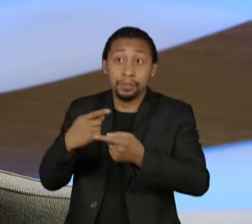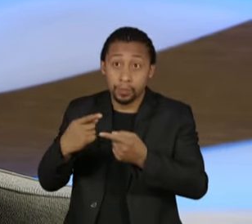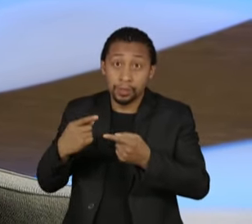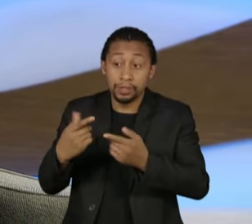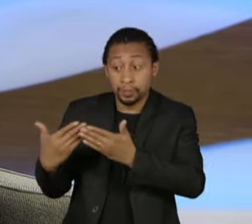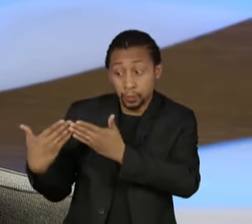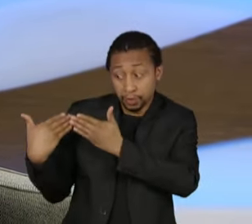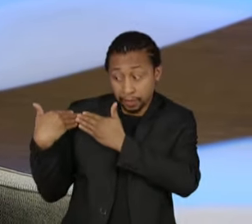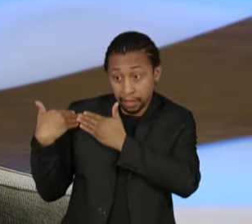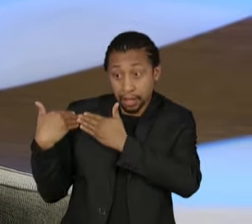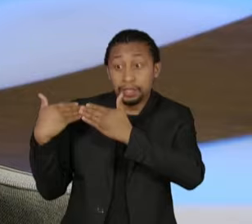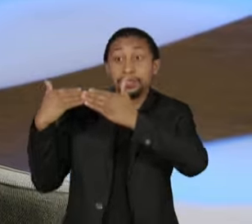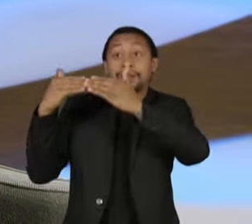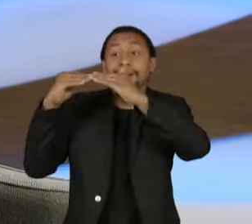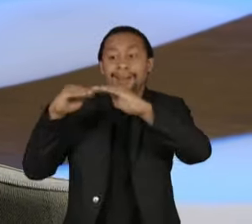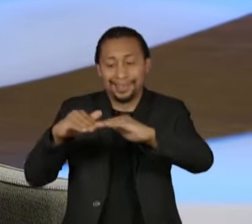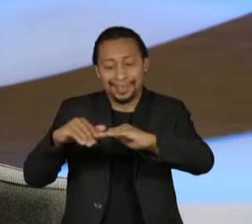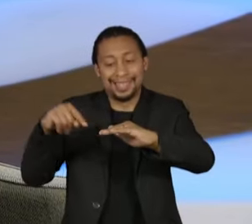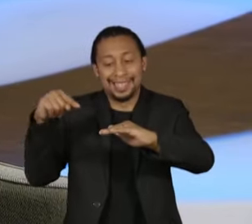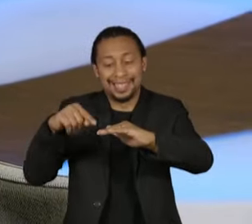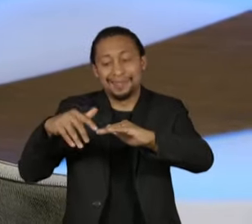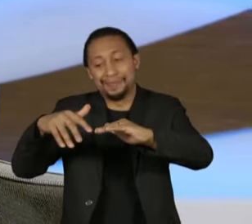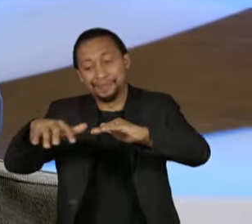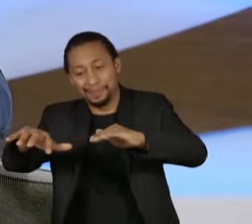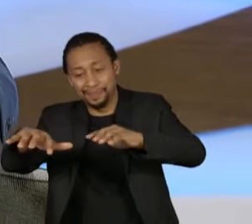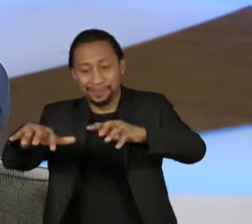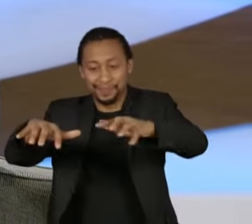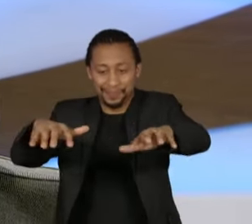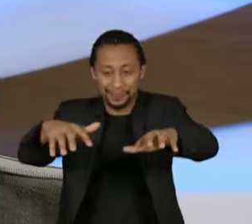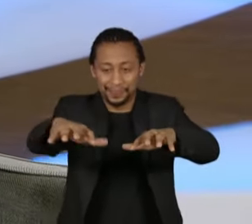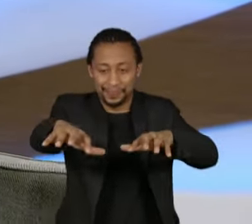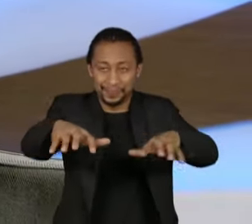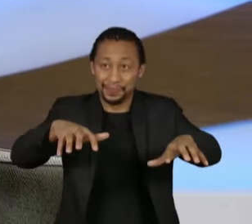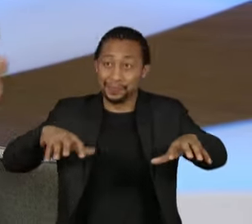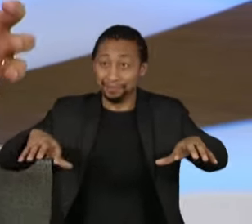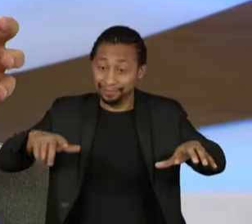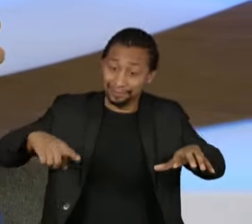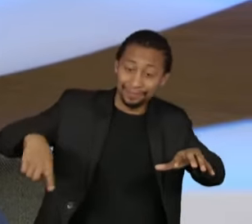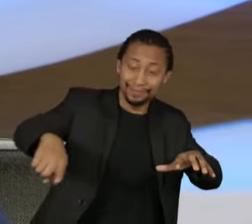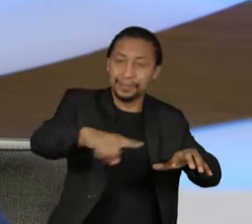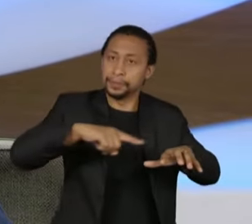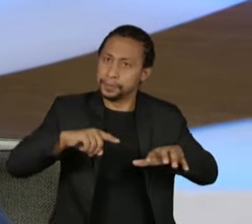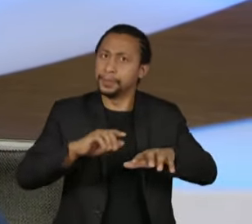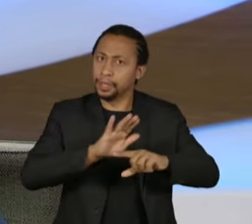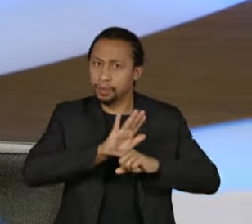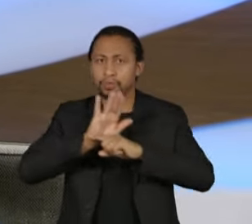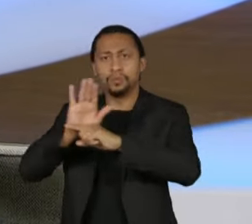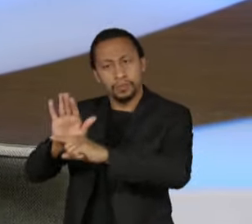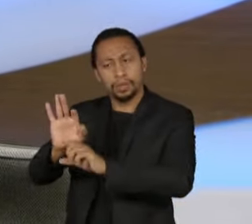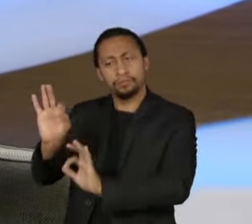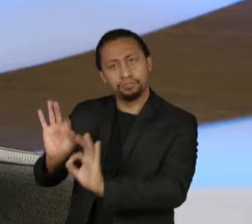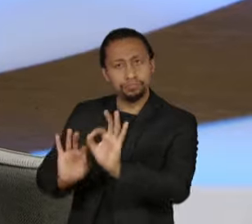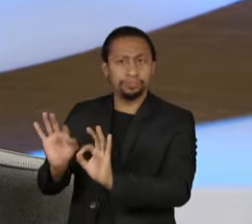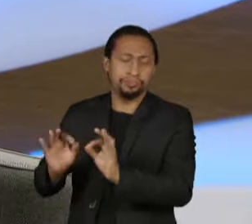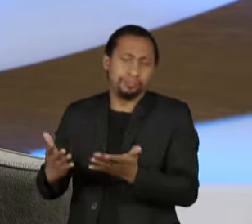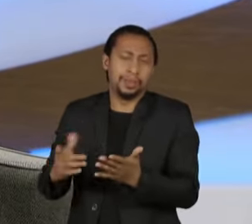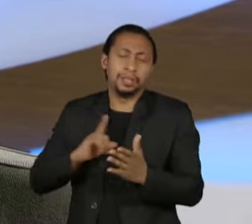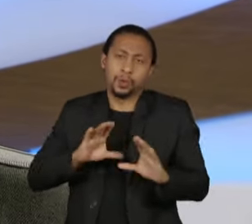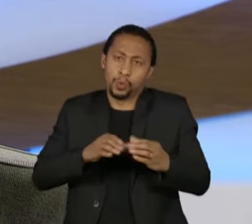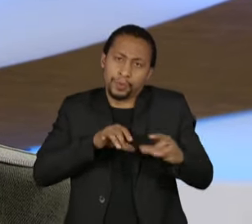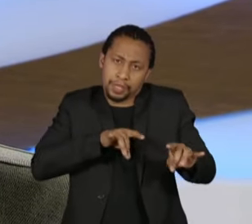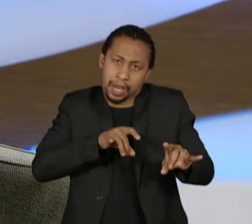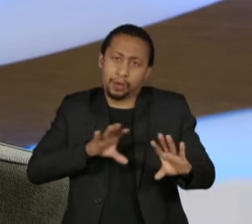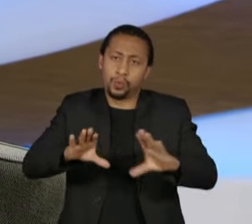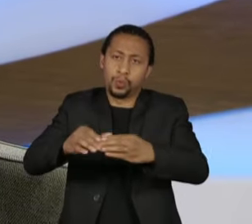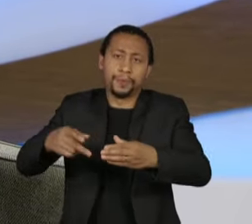conhecimentos de muita qualidade, técnicos, lideranças políticos, de variados partidos, e não são